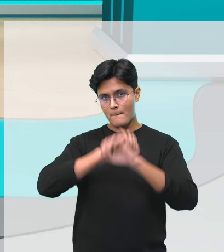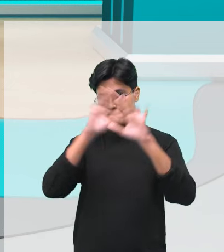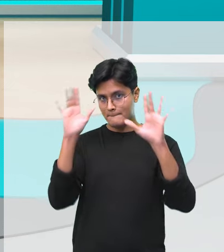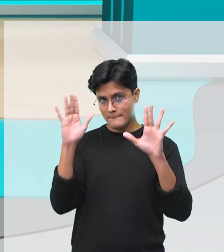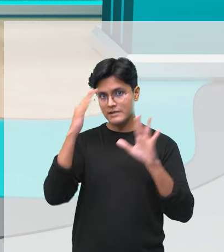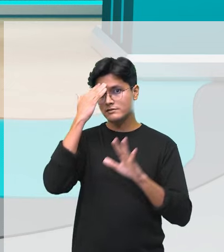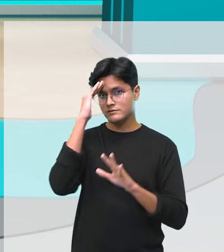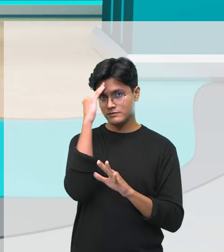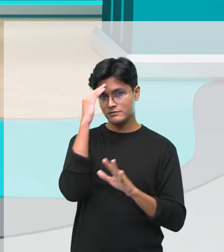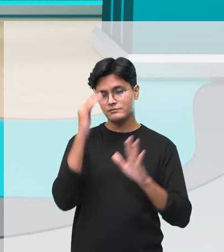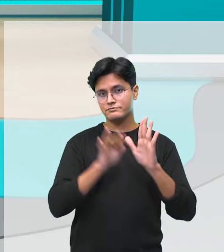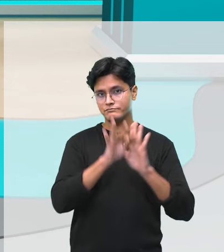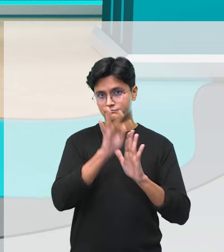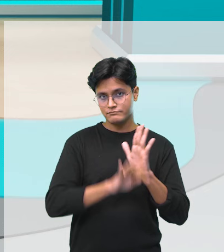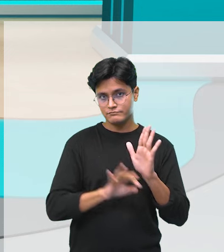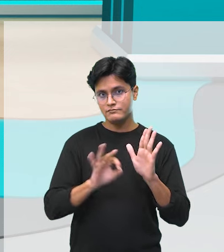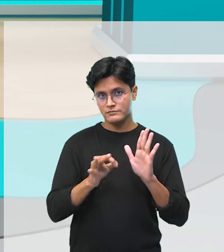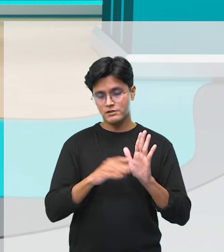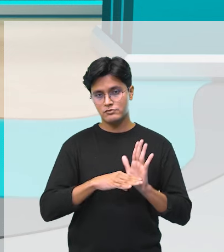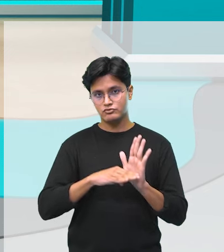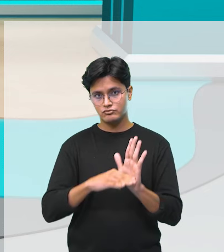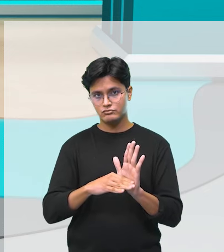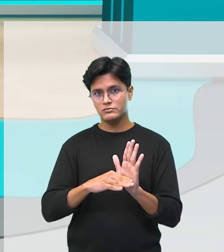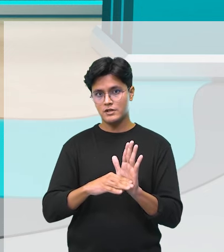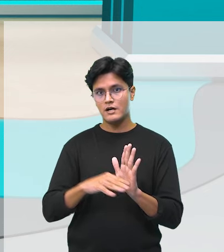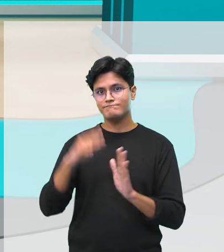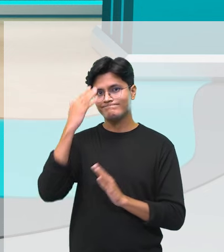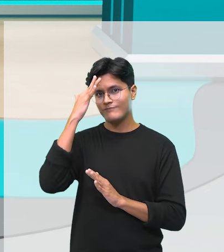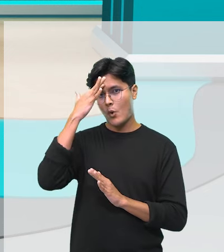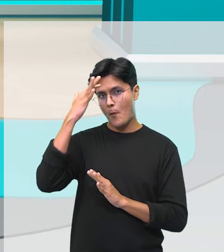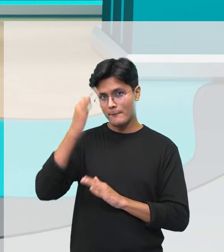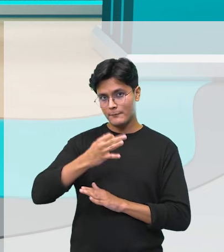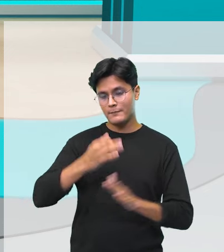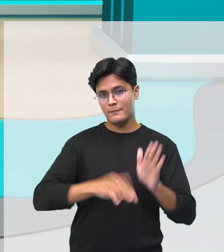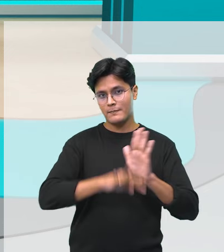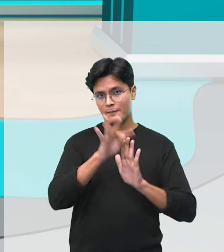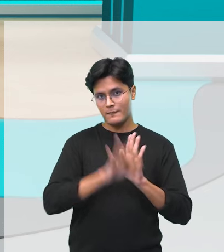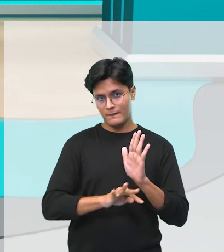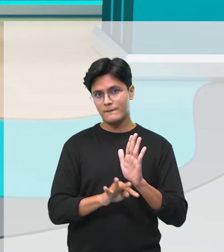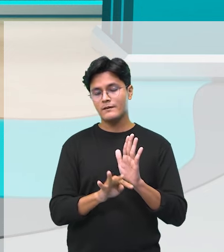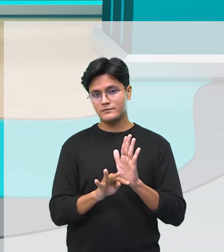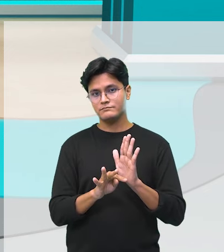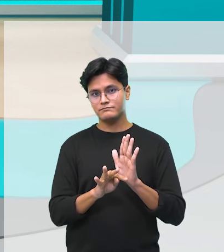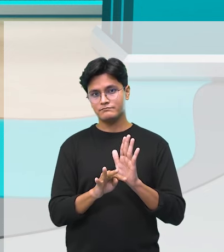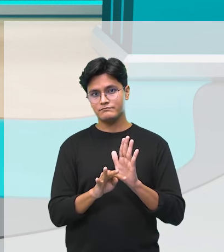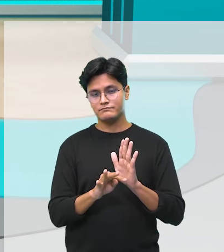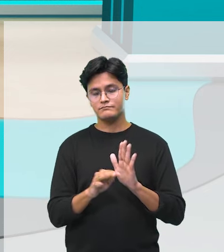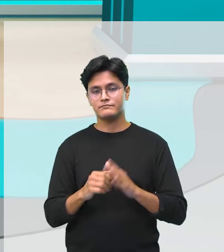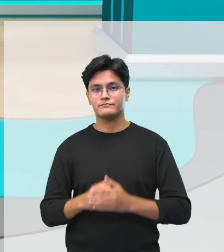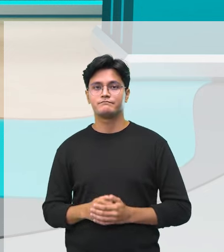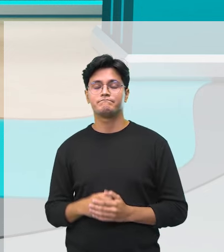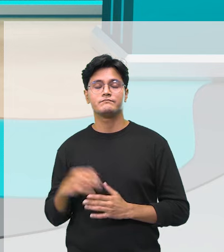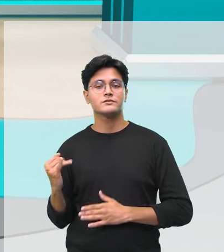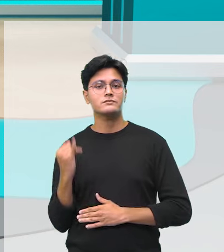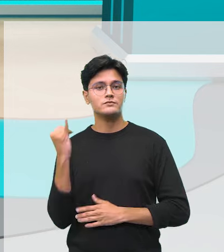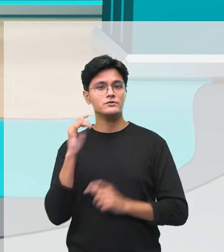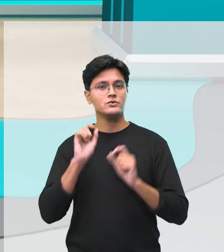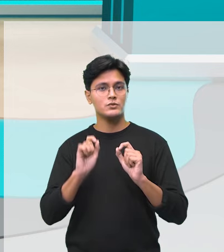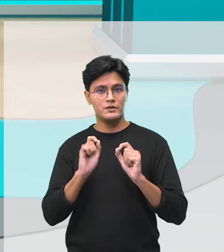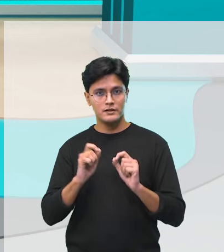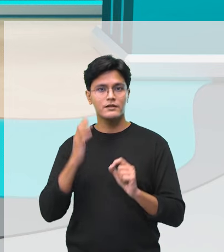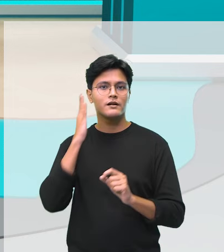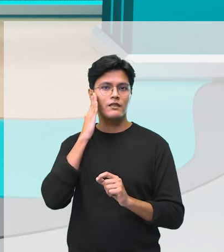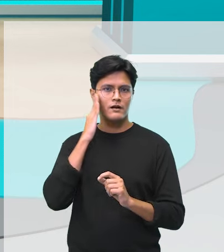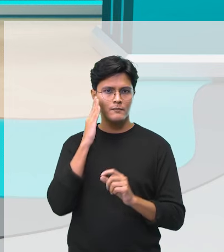compreensão que trouxe o nosso primeiro fato, que a gente chama de principal. Então, importante a gente